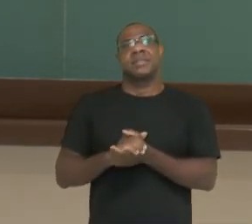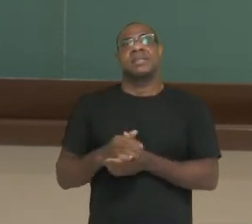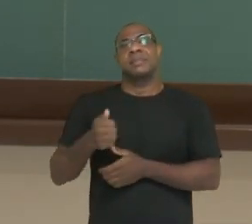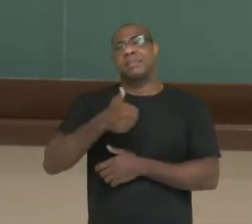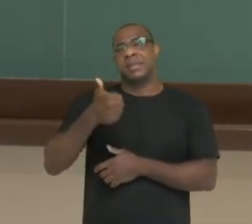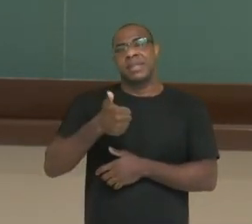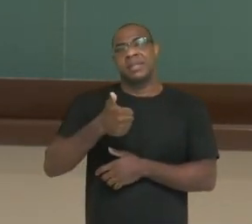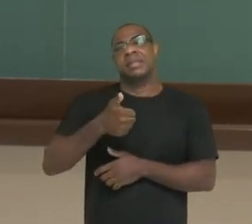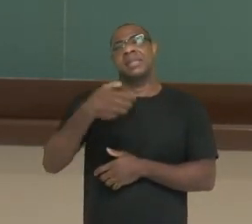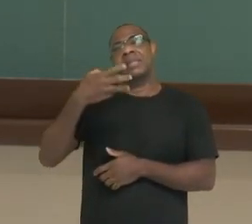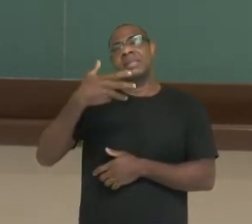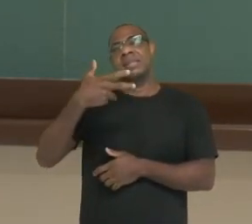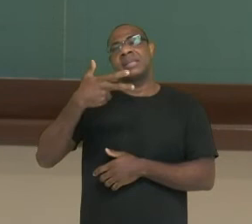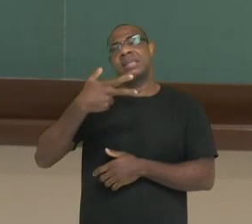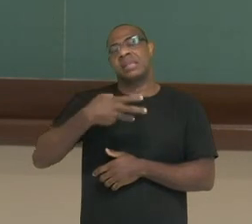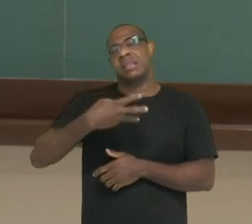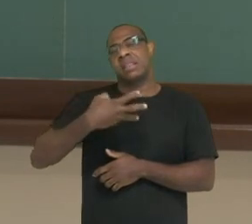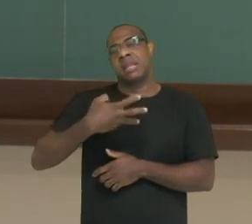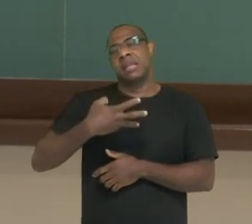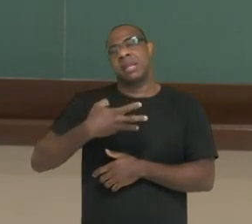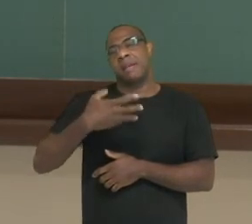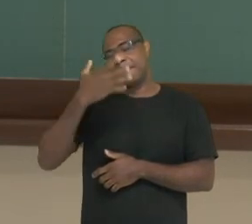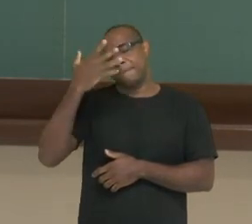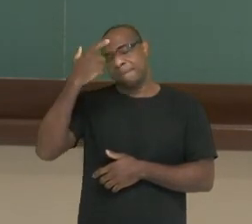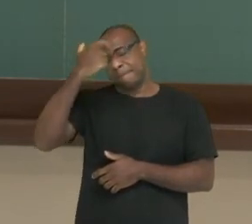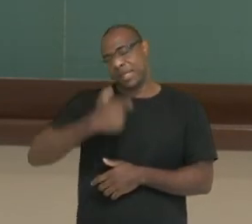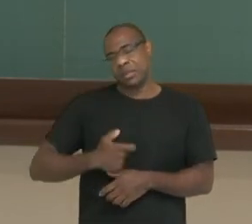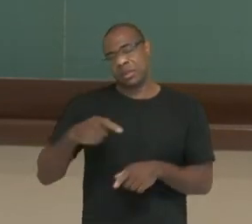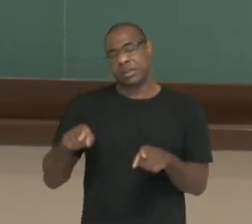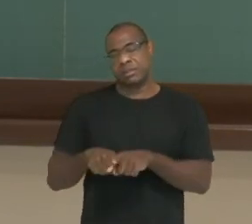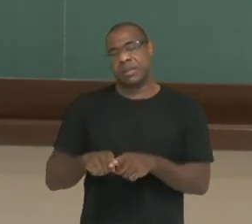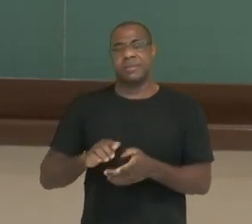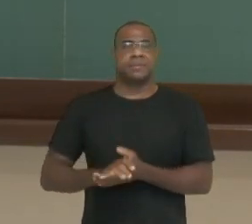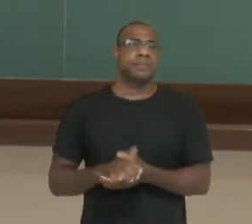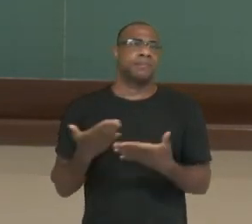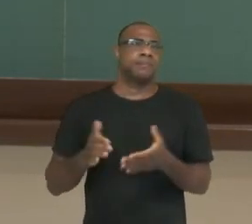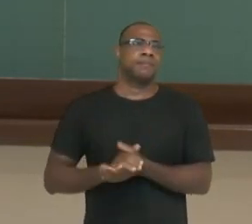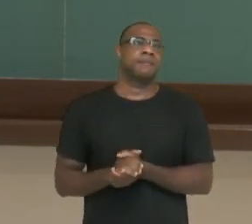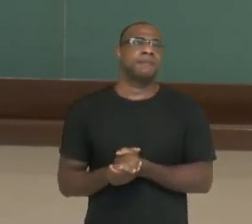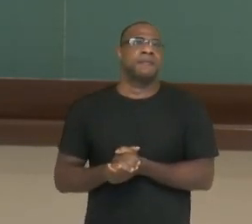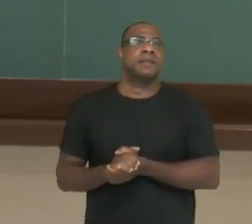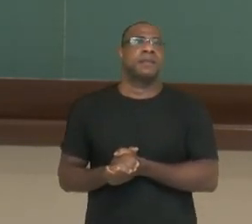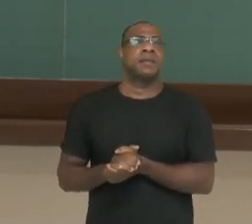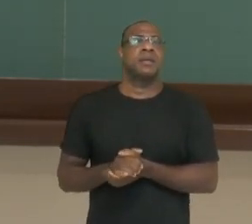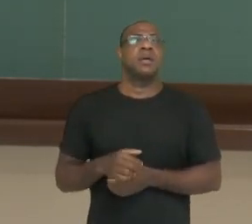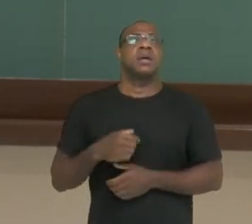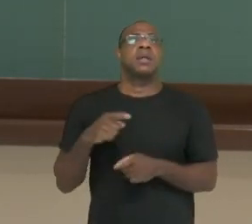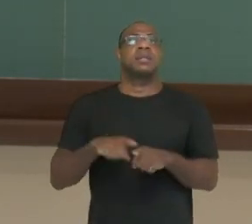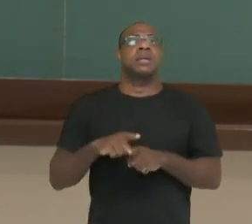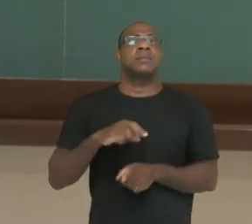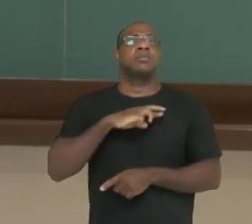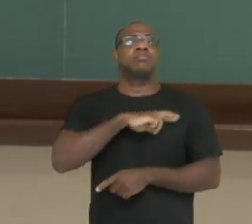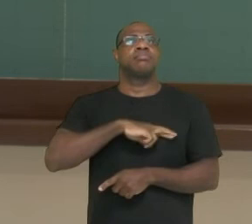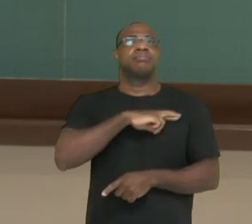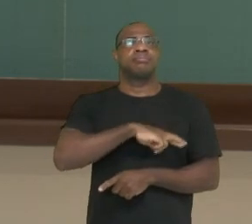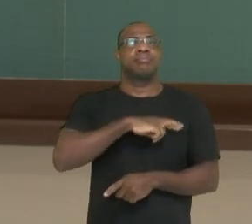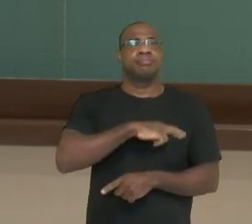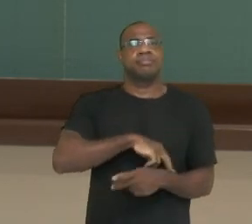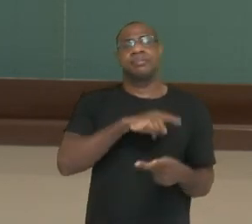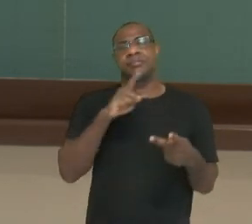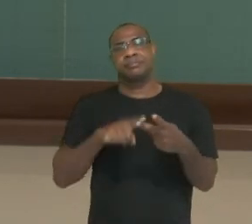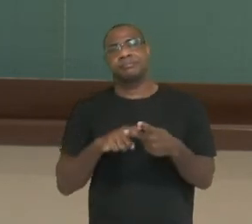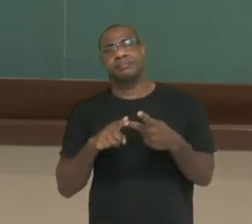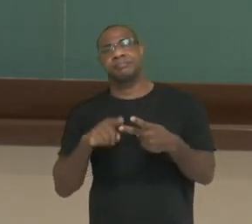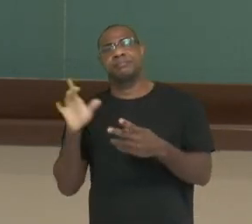Na obra Dom Casmurro, nós temos, então, o romantismo versus o realismo. De que maneira isso fica